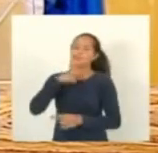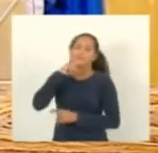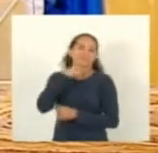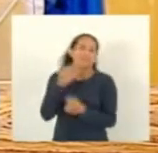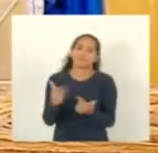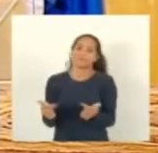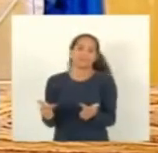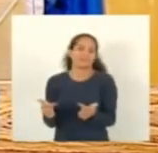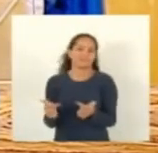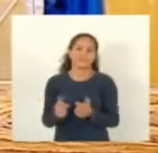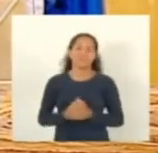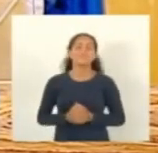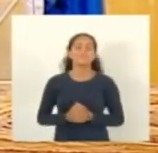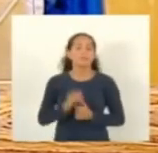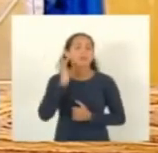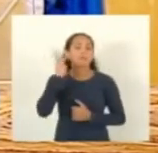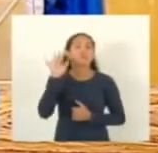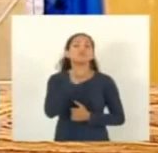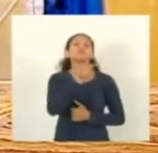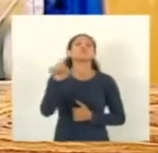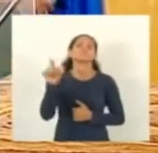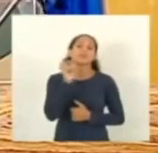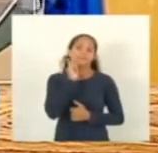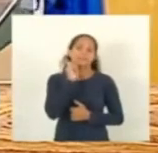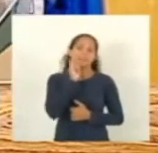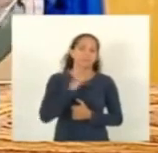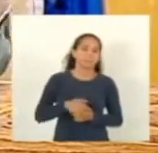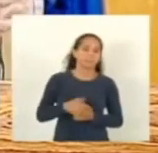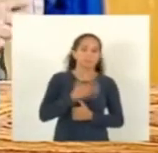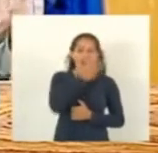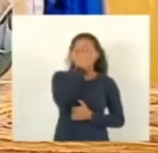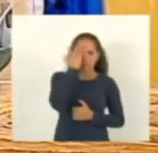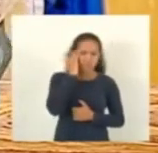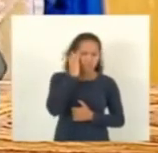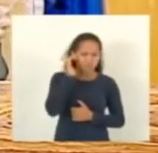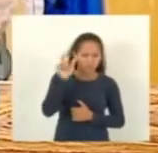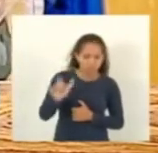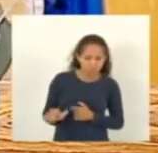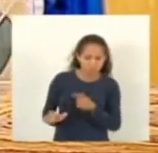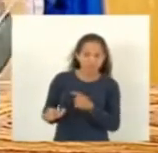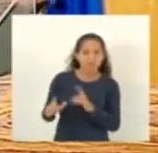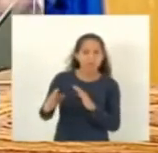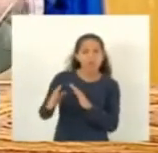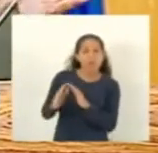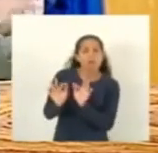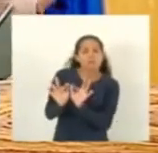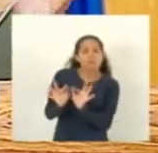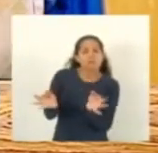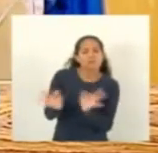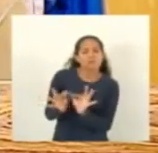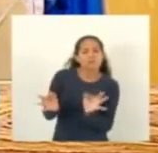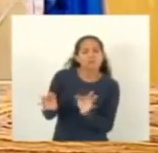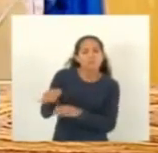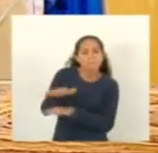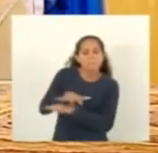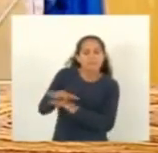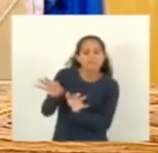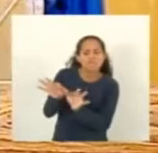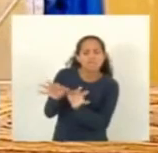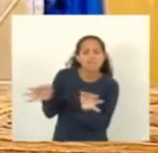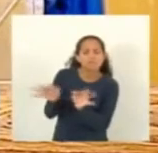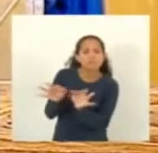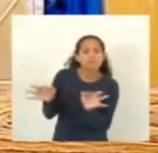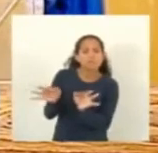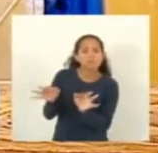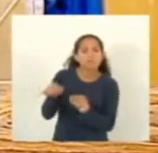despesa. Imaginem os senhores, o cidadão tem uma casa muito humilde em um determinado bairro, a